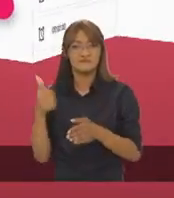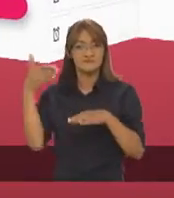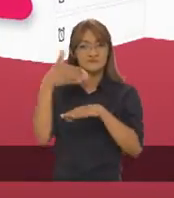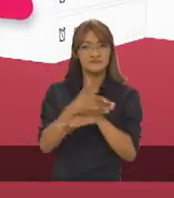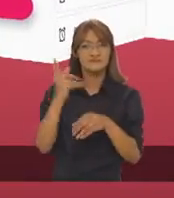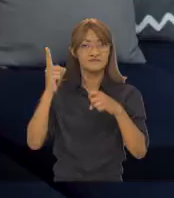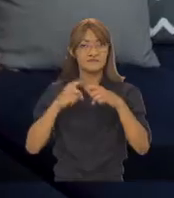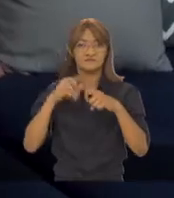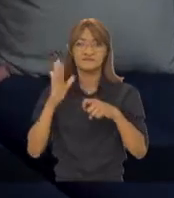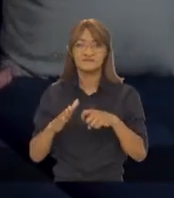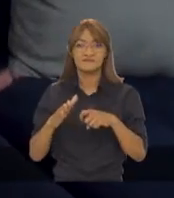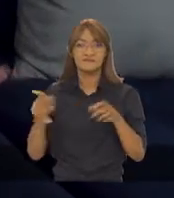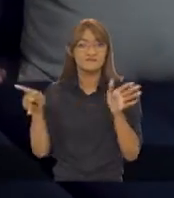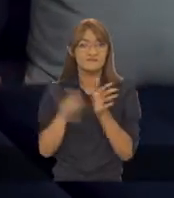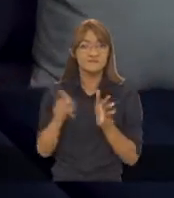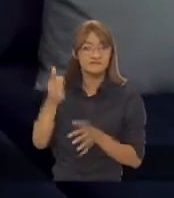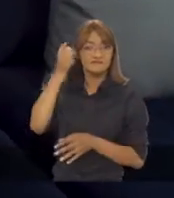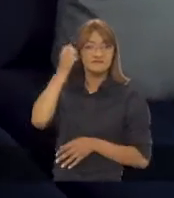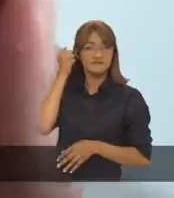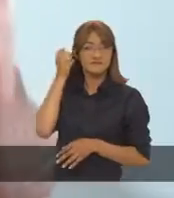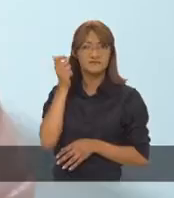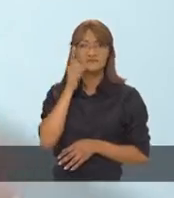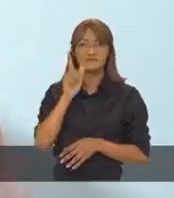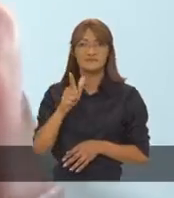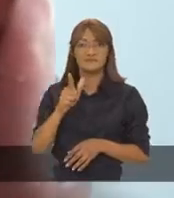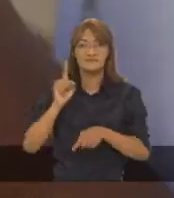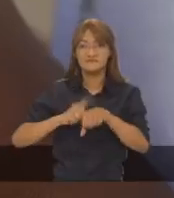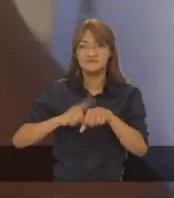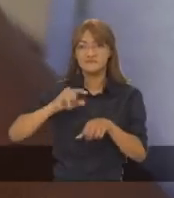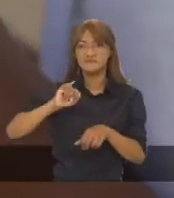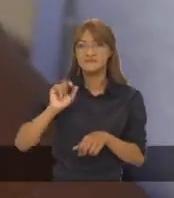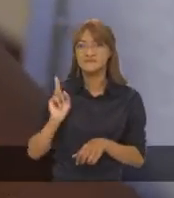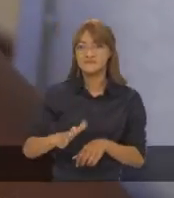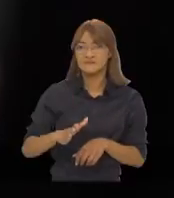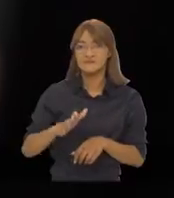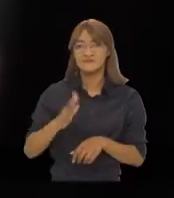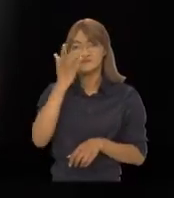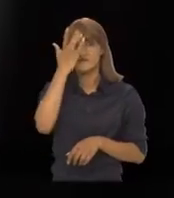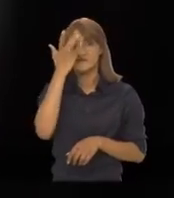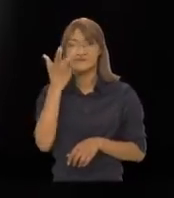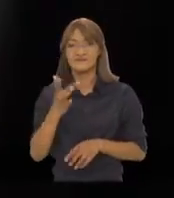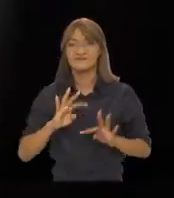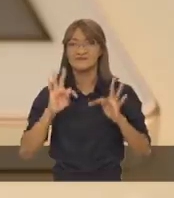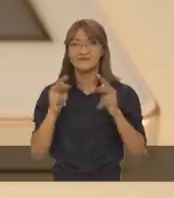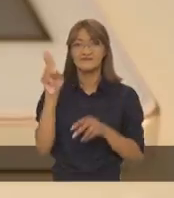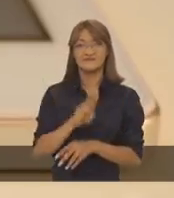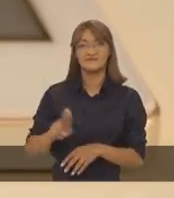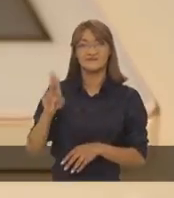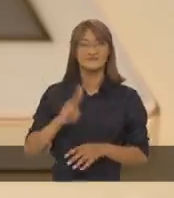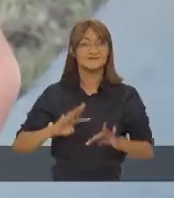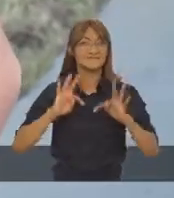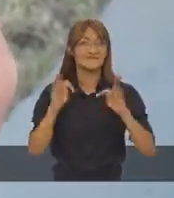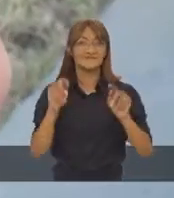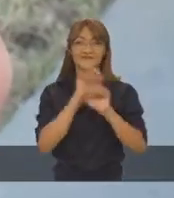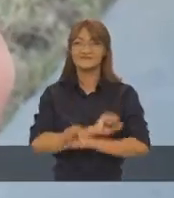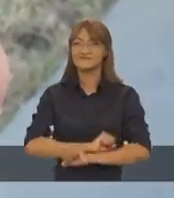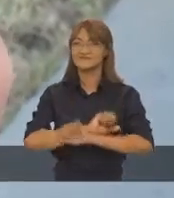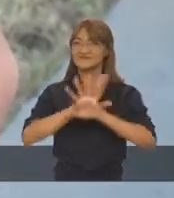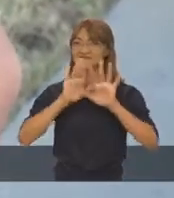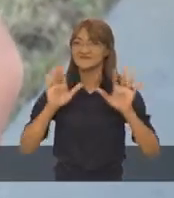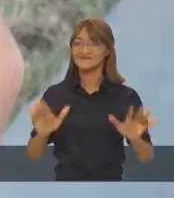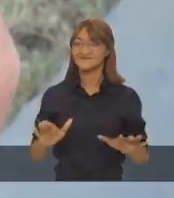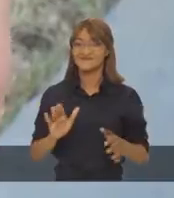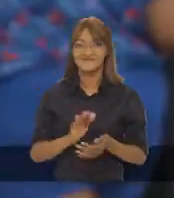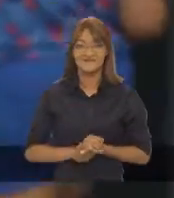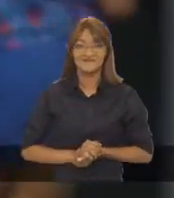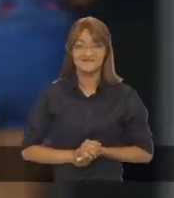procedimentos pelo celular economizando tempo e tornando mais fácil a vida dos usuários. Tudo isso com transparência e